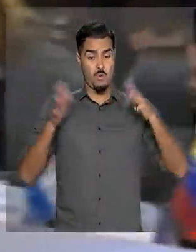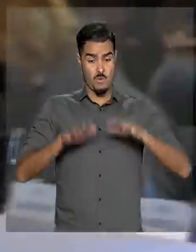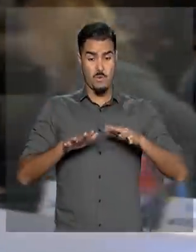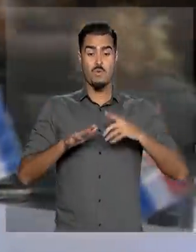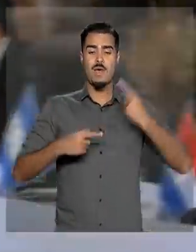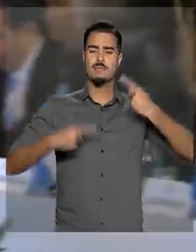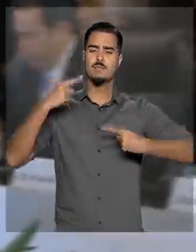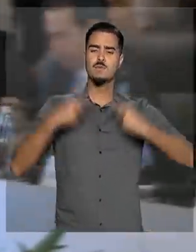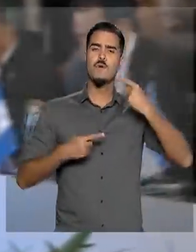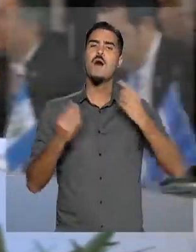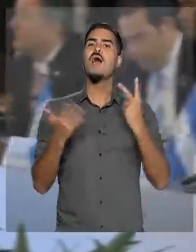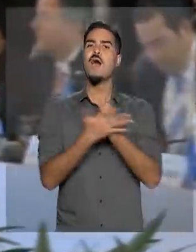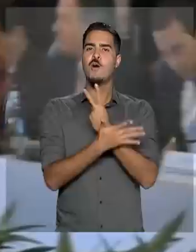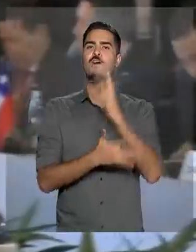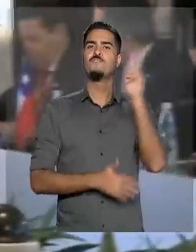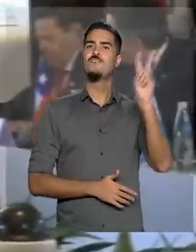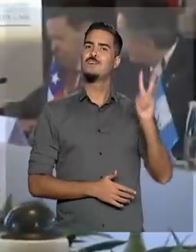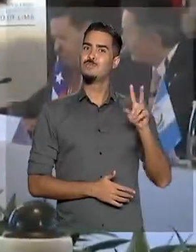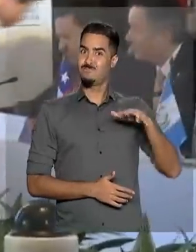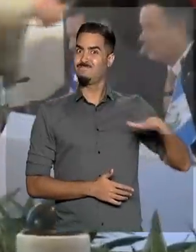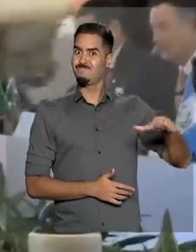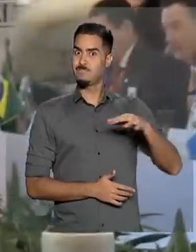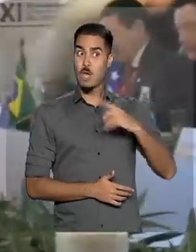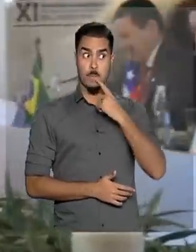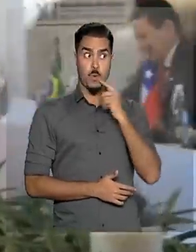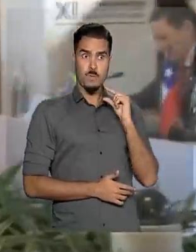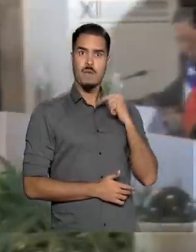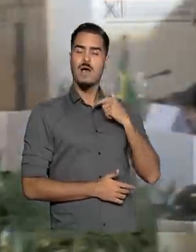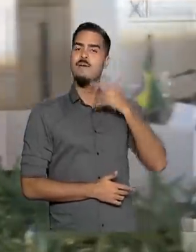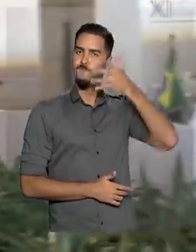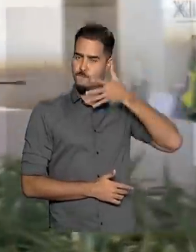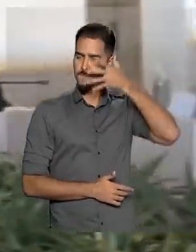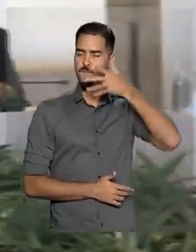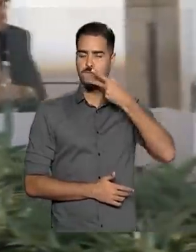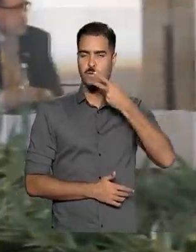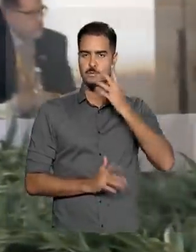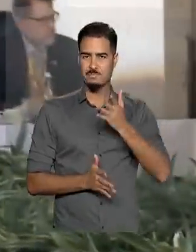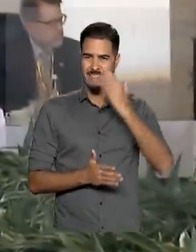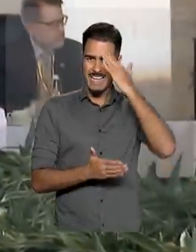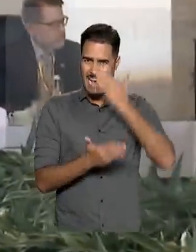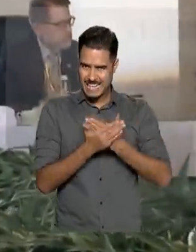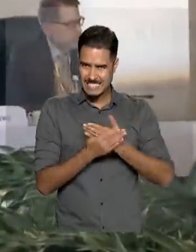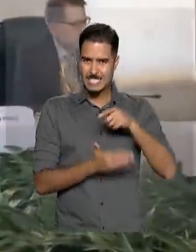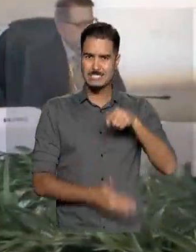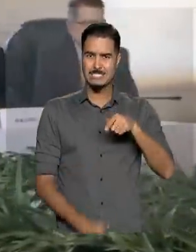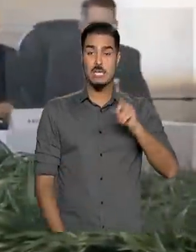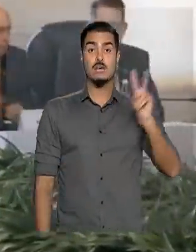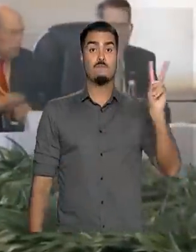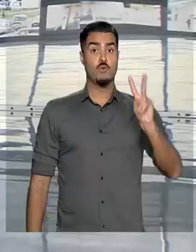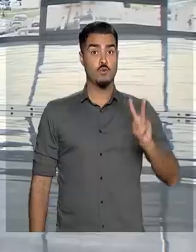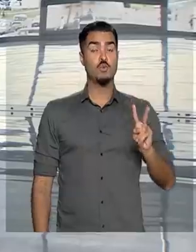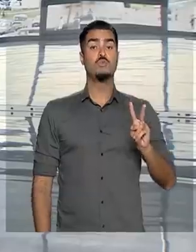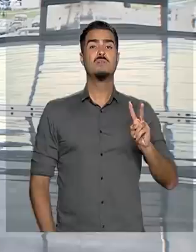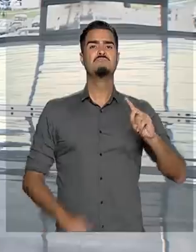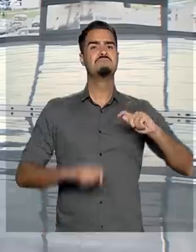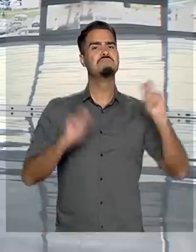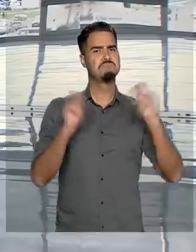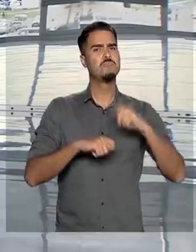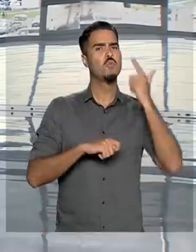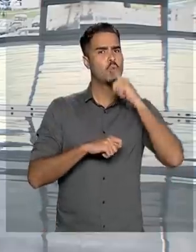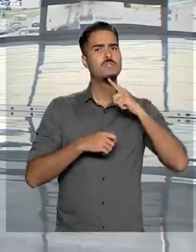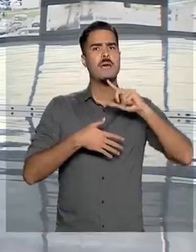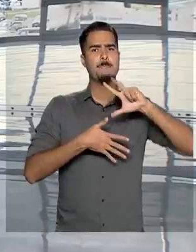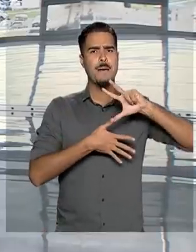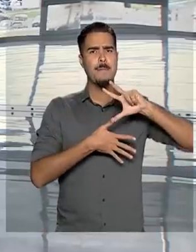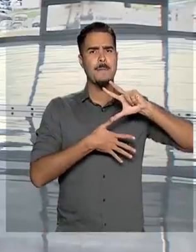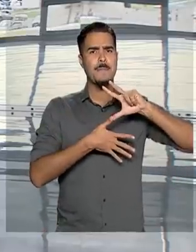da Venezuela. Ele falou agora há pouco e disse que acredita que a Venezuela tem condições de conviver com os outros países da